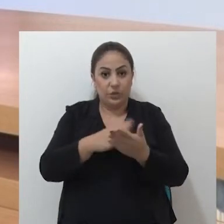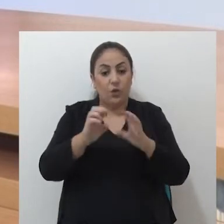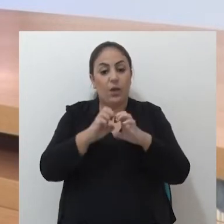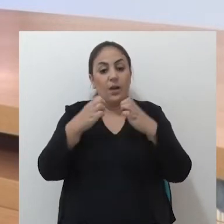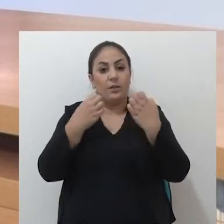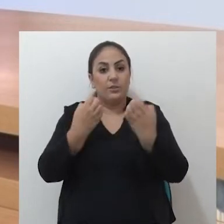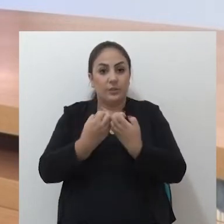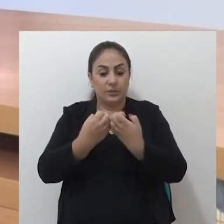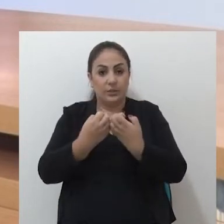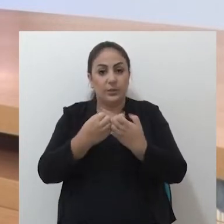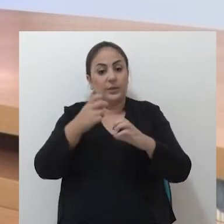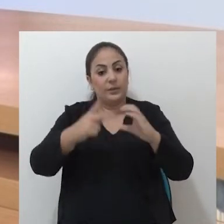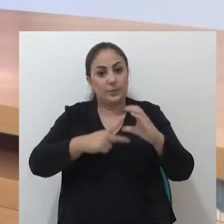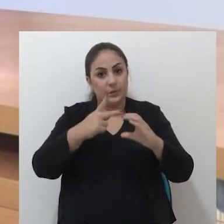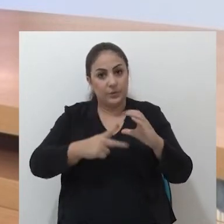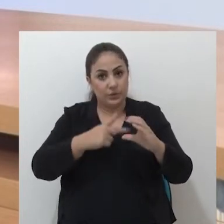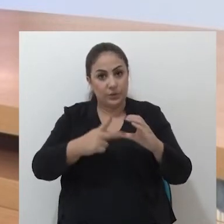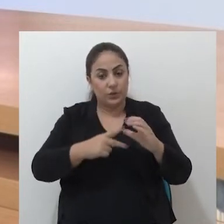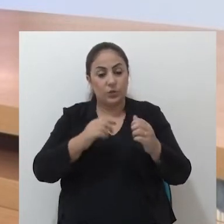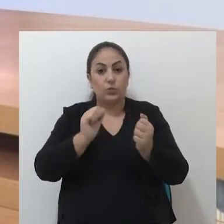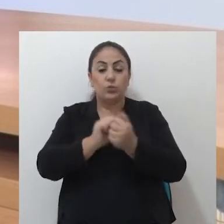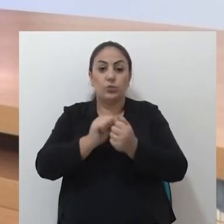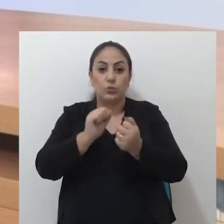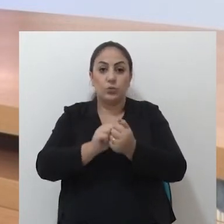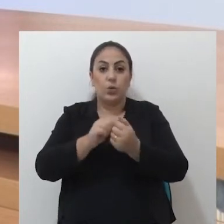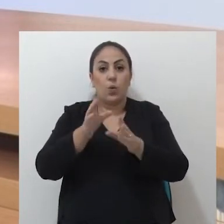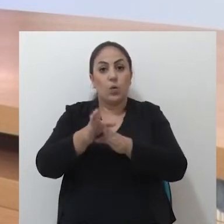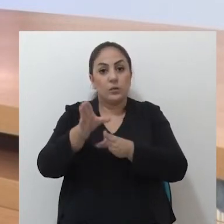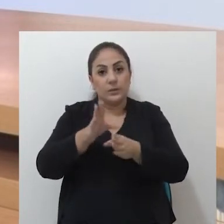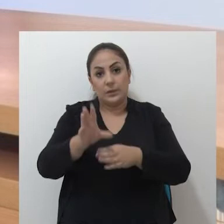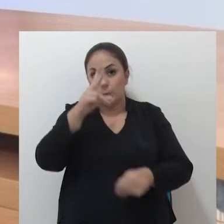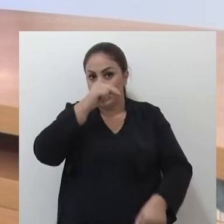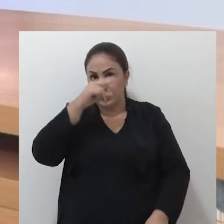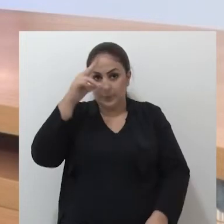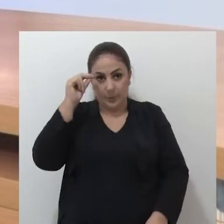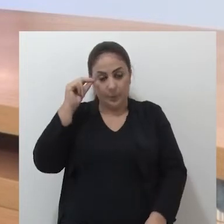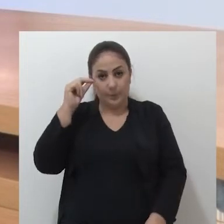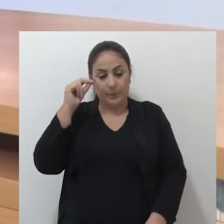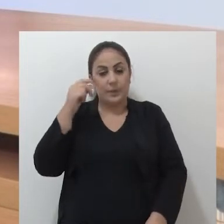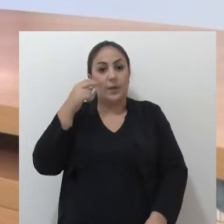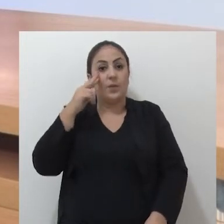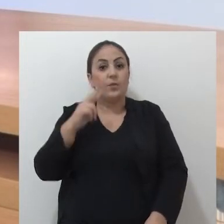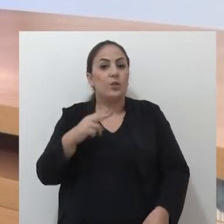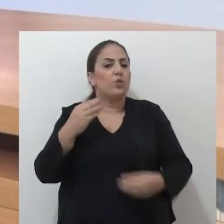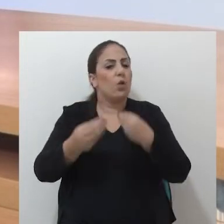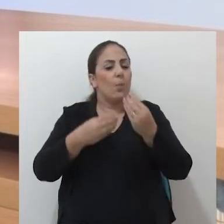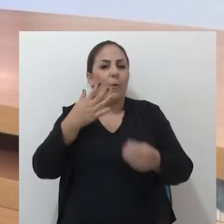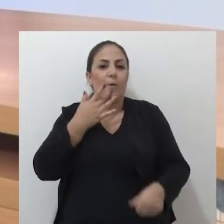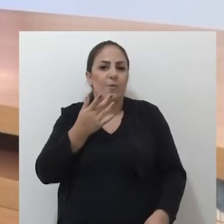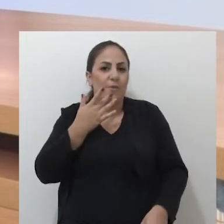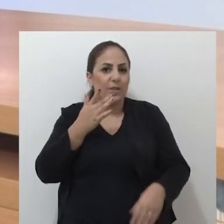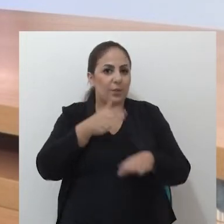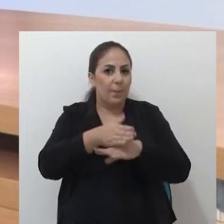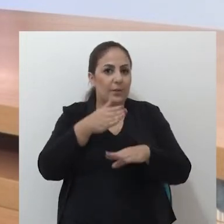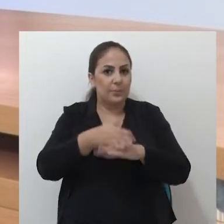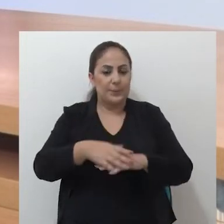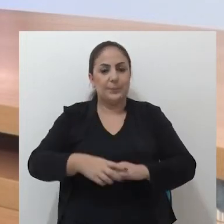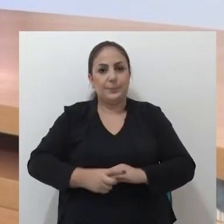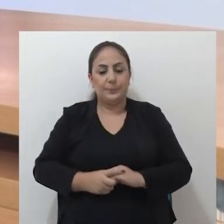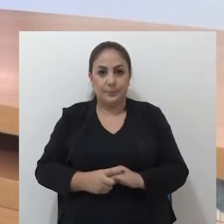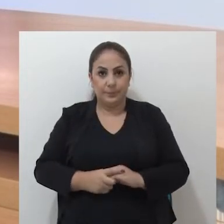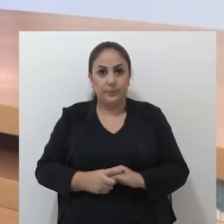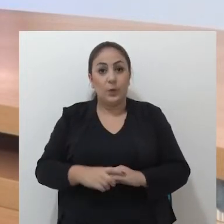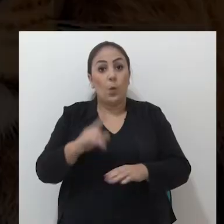A iniciativa do evento é do Legislativo, em conjunto com os conselhos municipais. Veja como é fácil